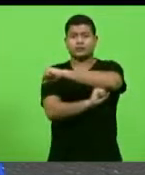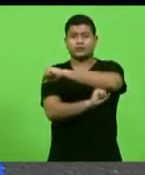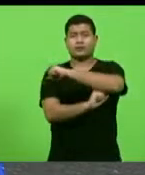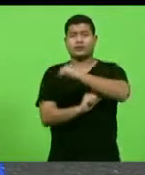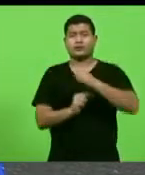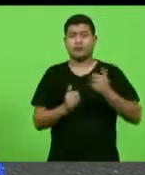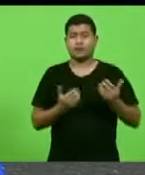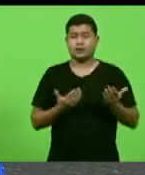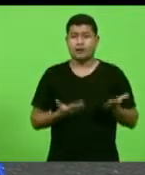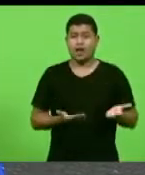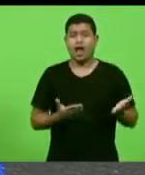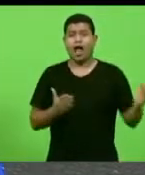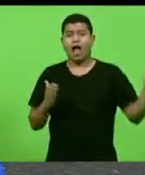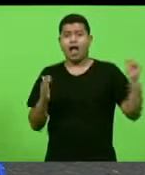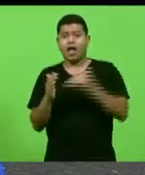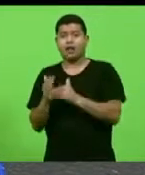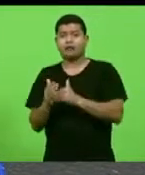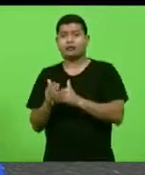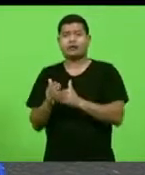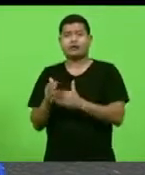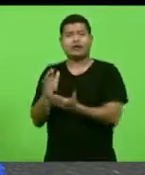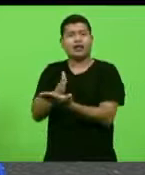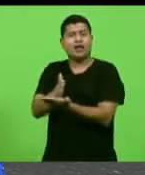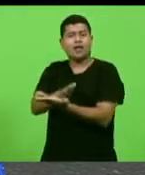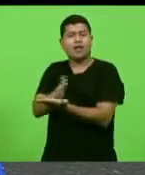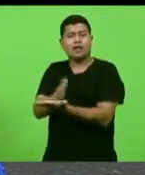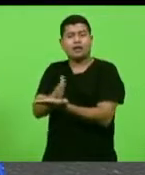até a divisa com a Argentina,